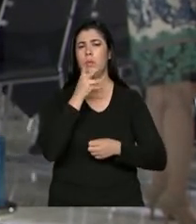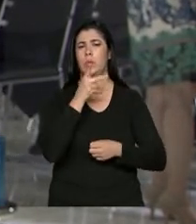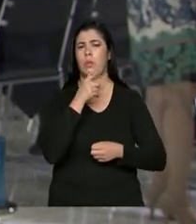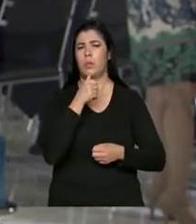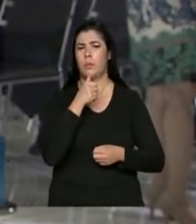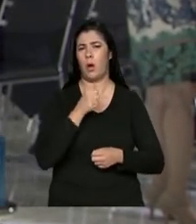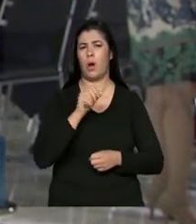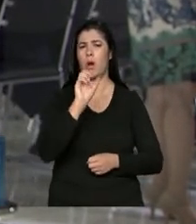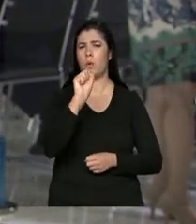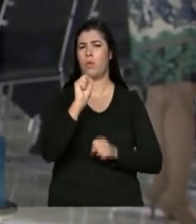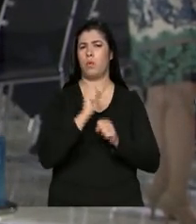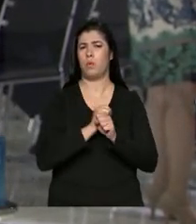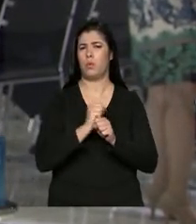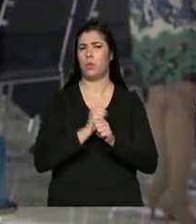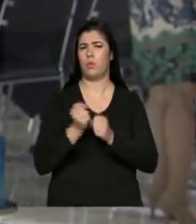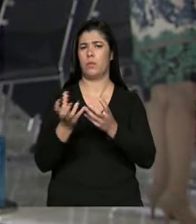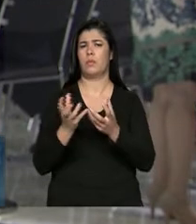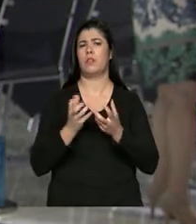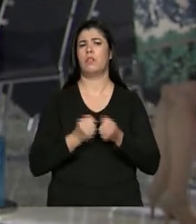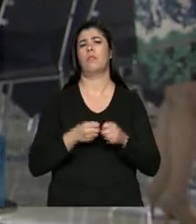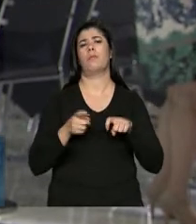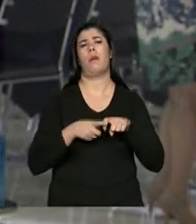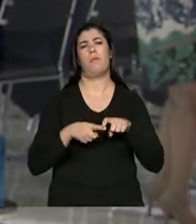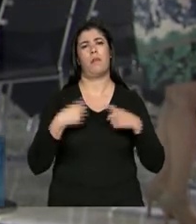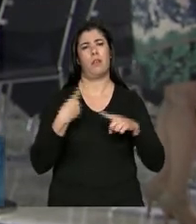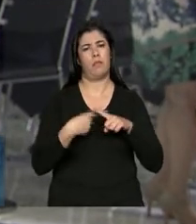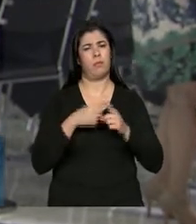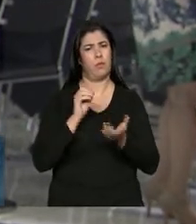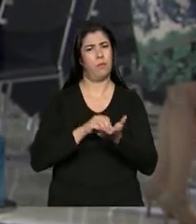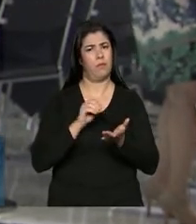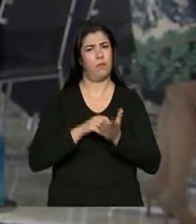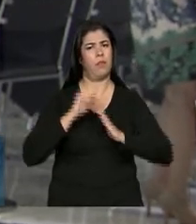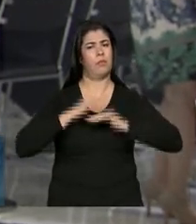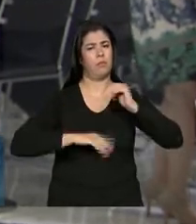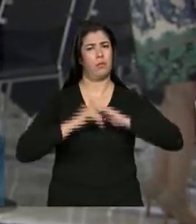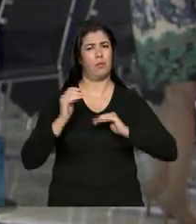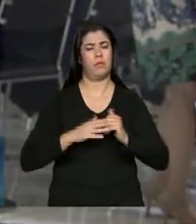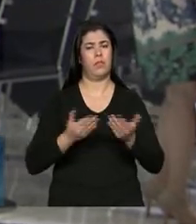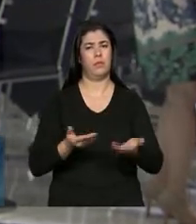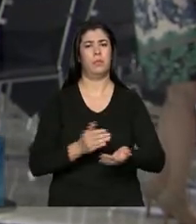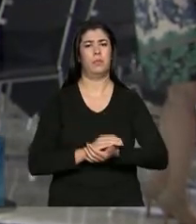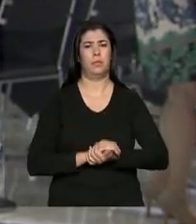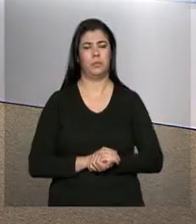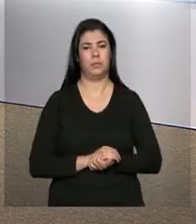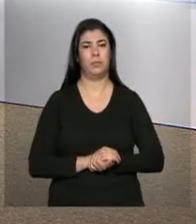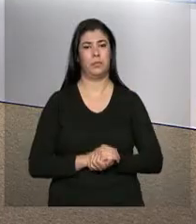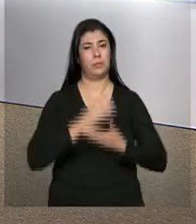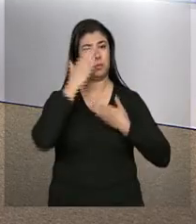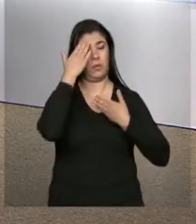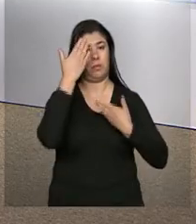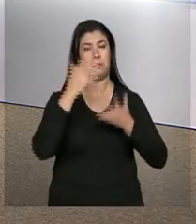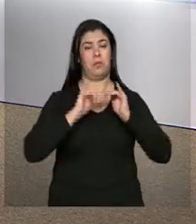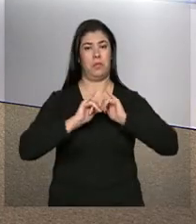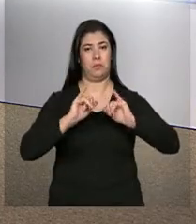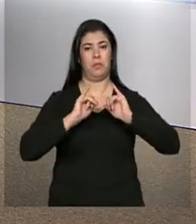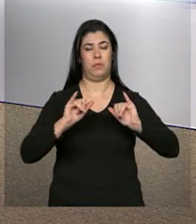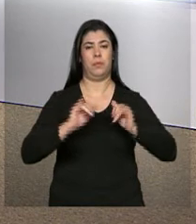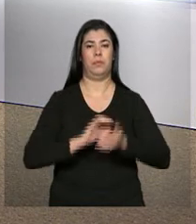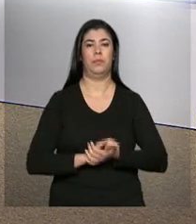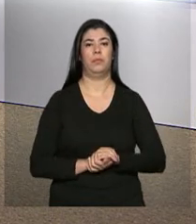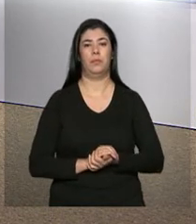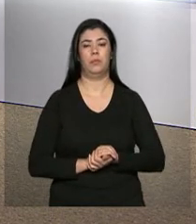médicos para atender a população, tamanha a carência dessa mão de obra. Danieli. Obrigada, Ana Gabriela, por mais essas